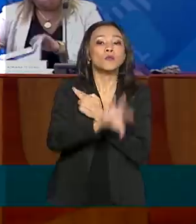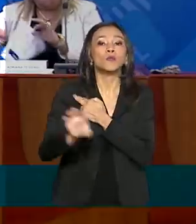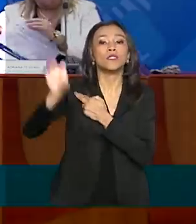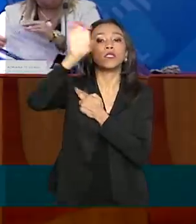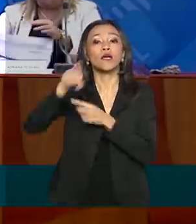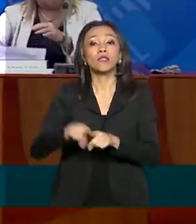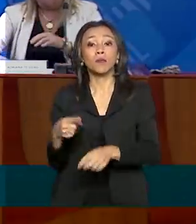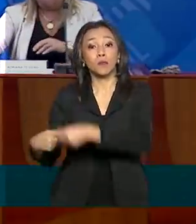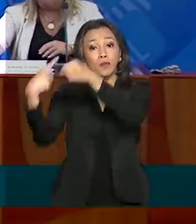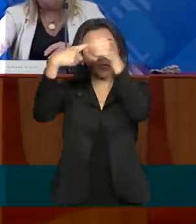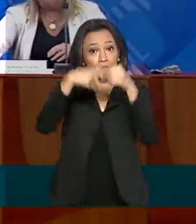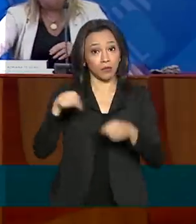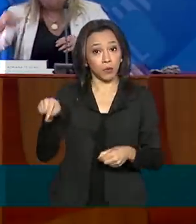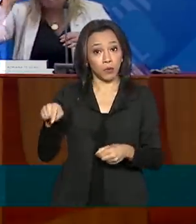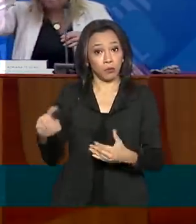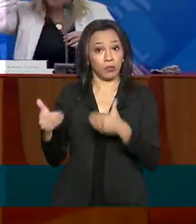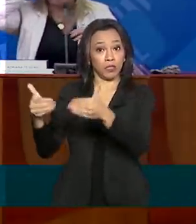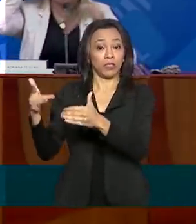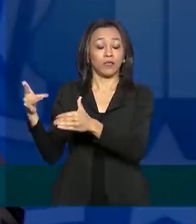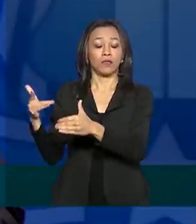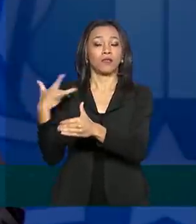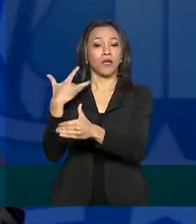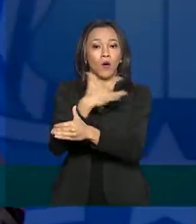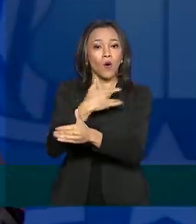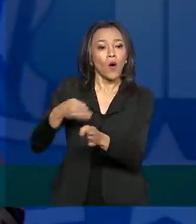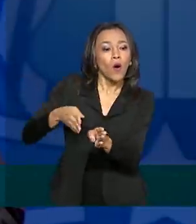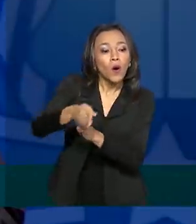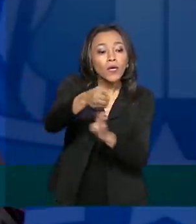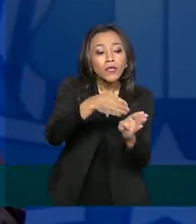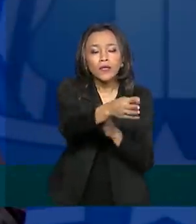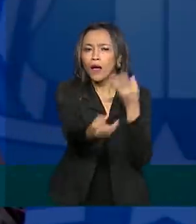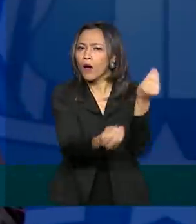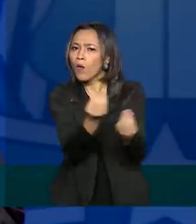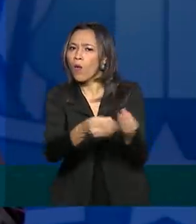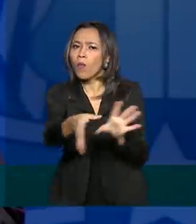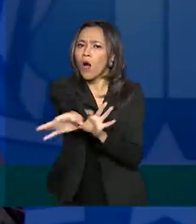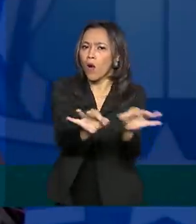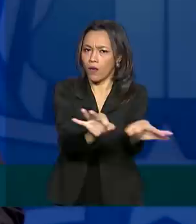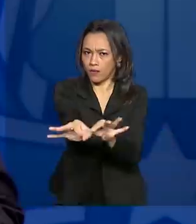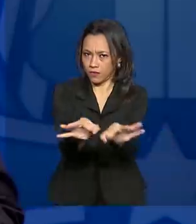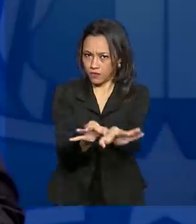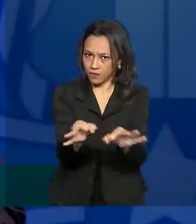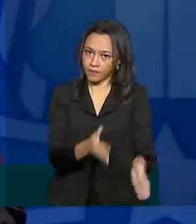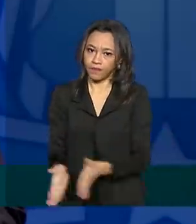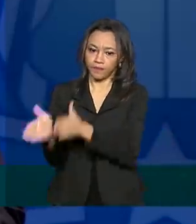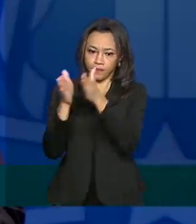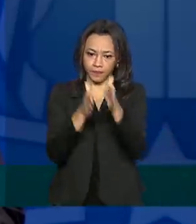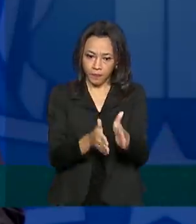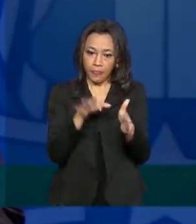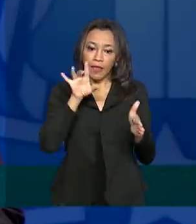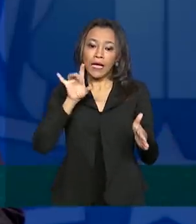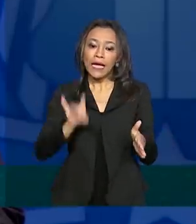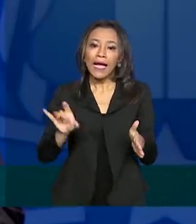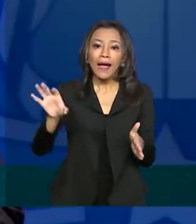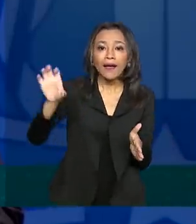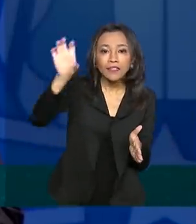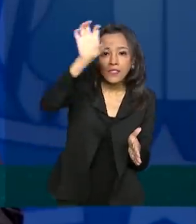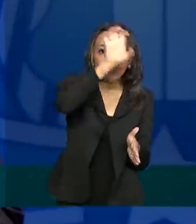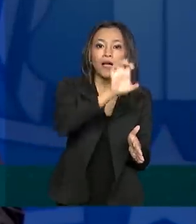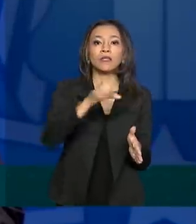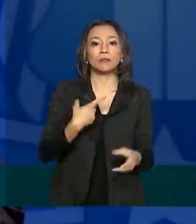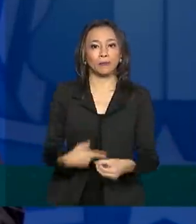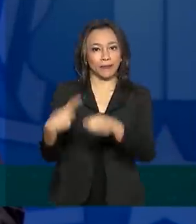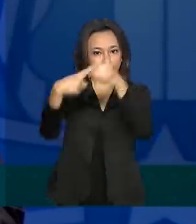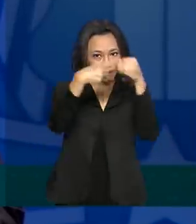responsável por orientar a estratégia de implantação das unidades. Cabe a estados e municípios a execução dessas políticas